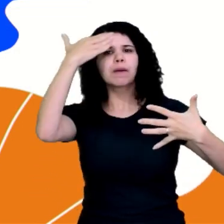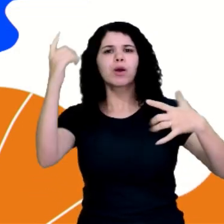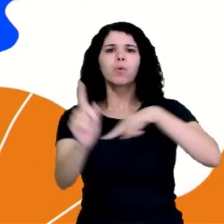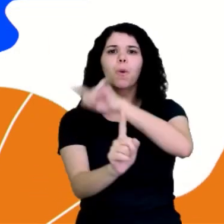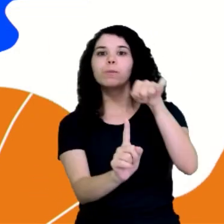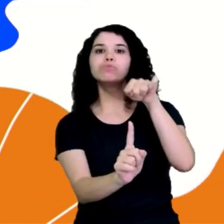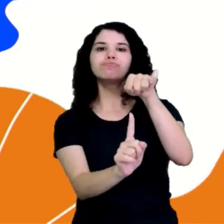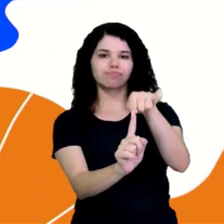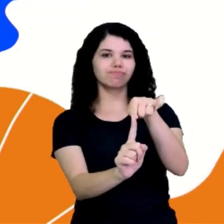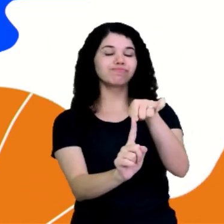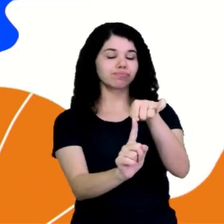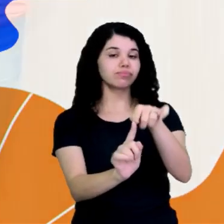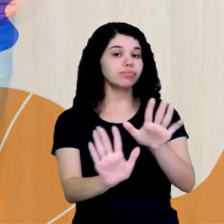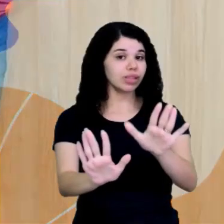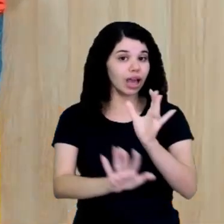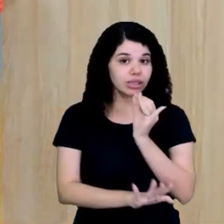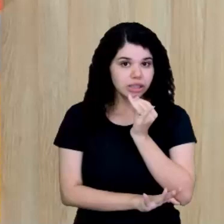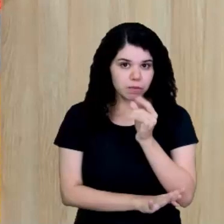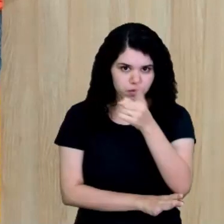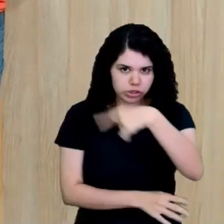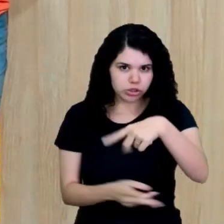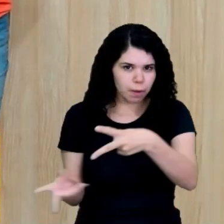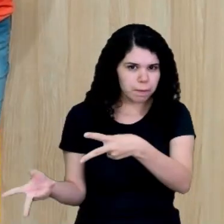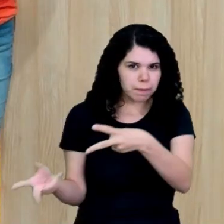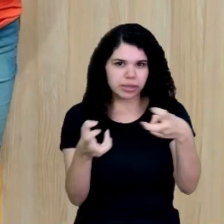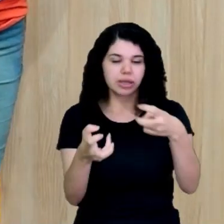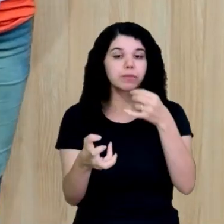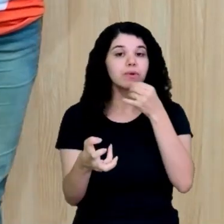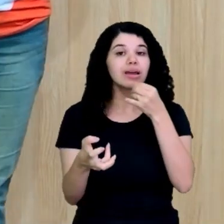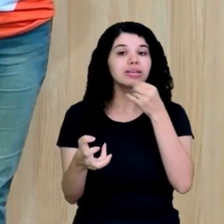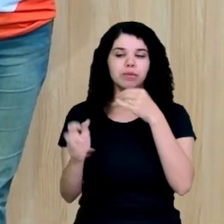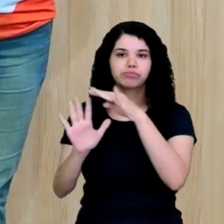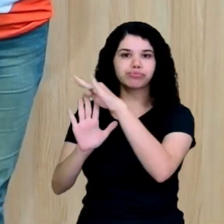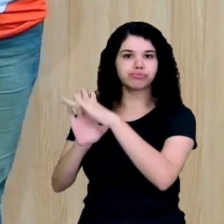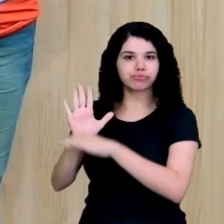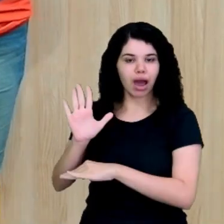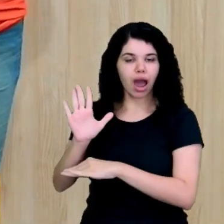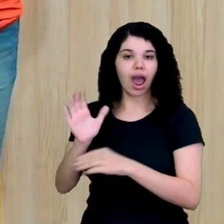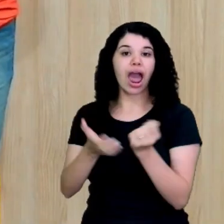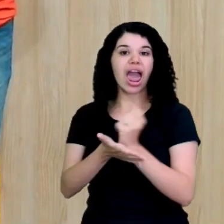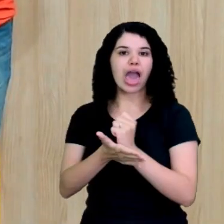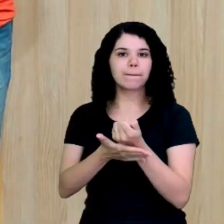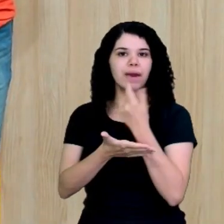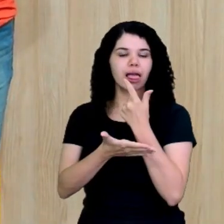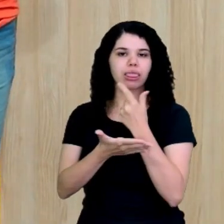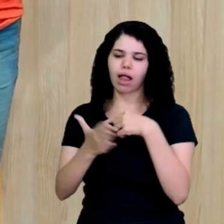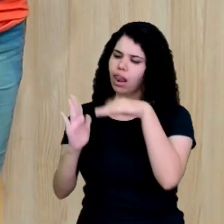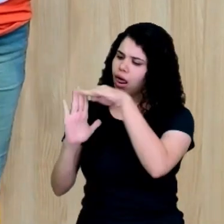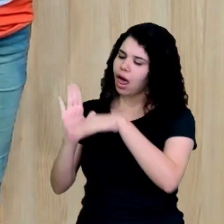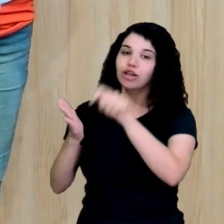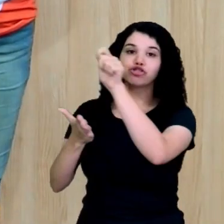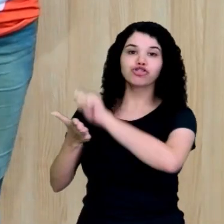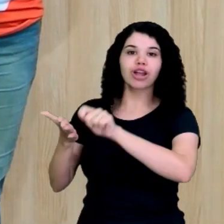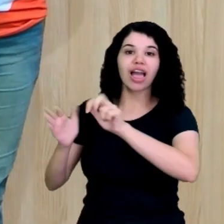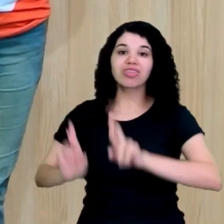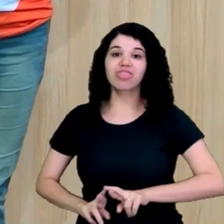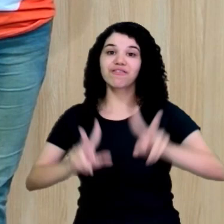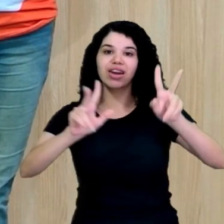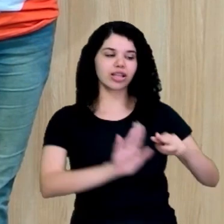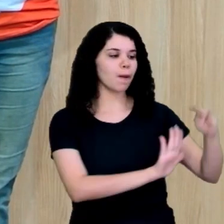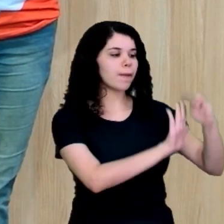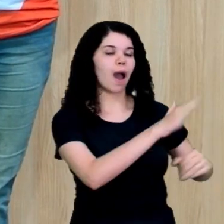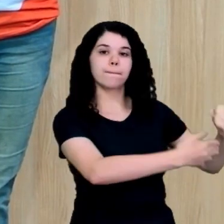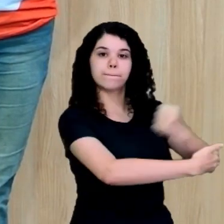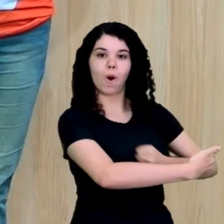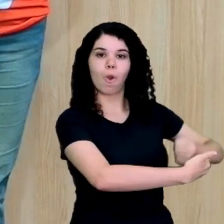finalidade. Então se você reparar, uma bula de remédio, ela tem uma escrita diferente de uma receita de bolo, por